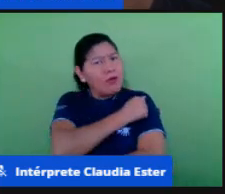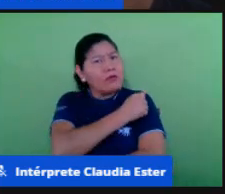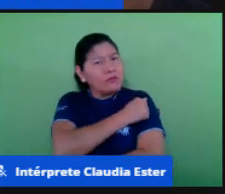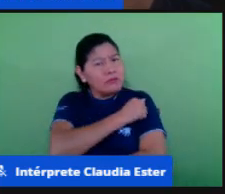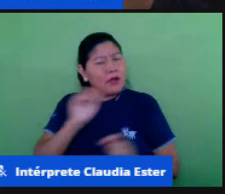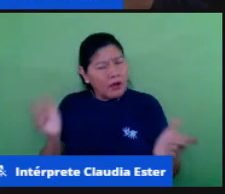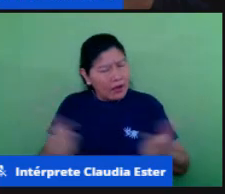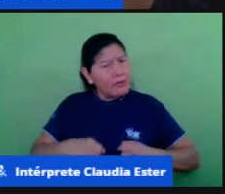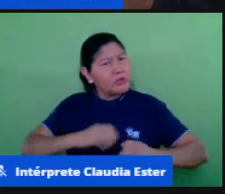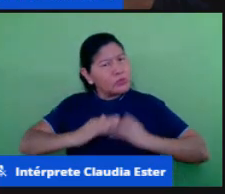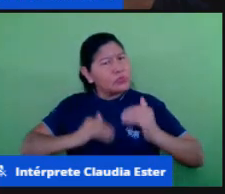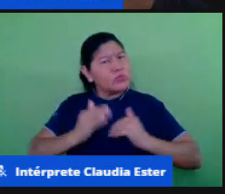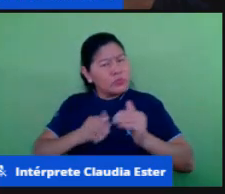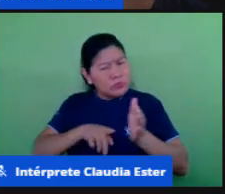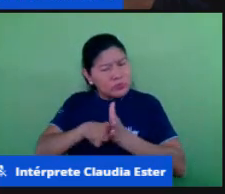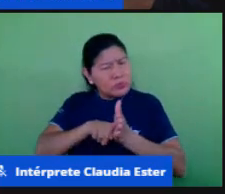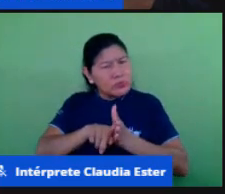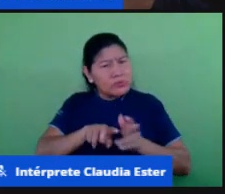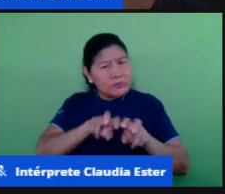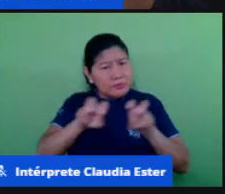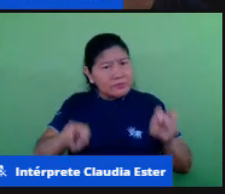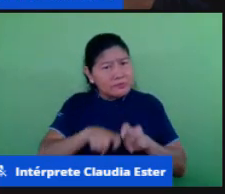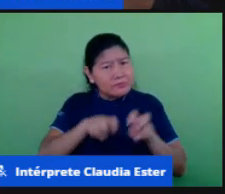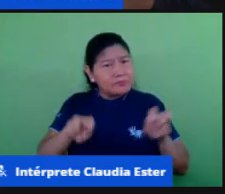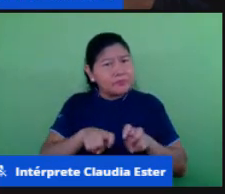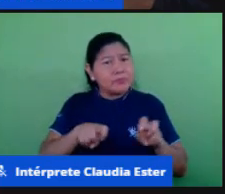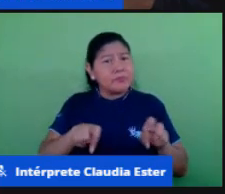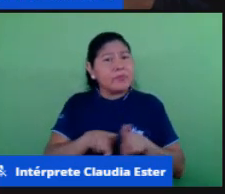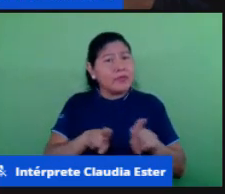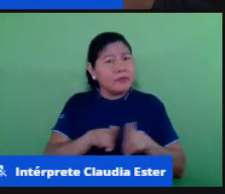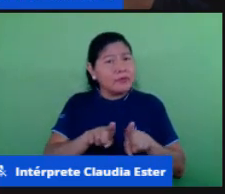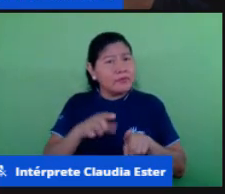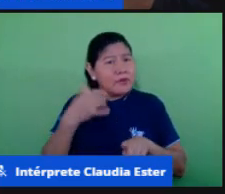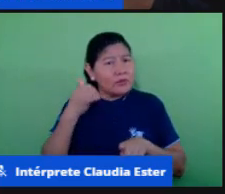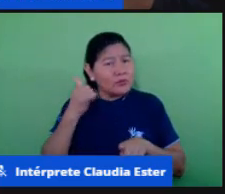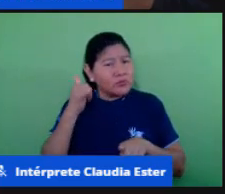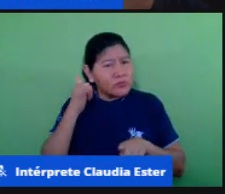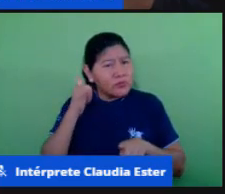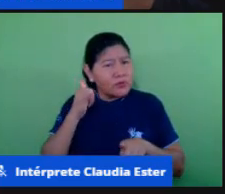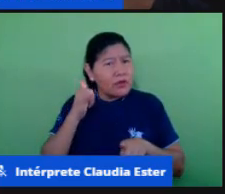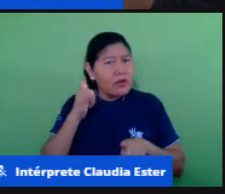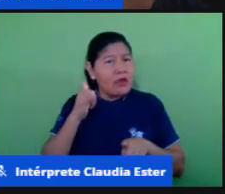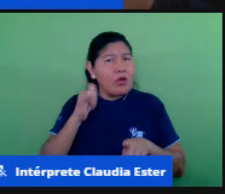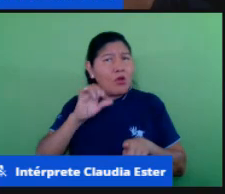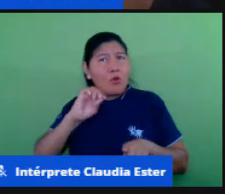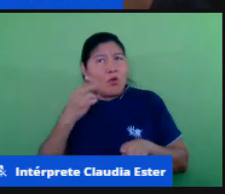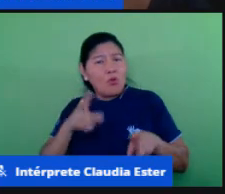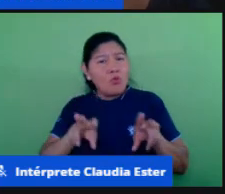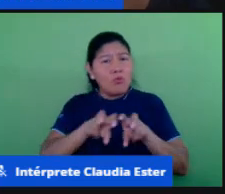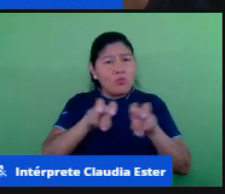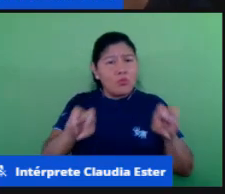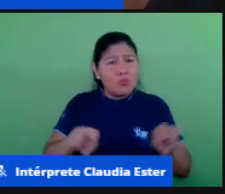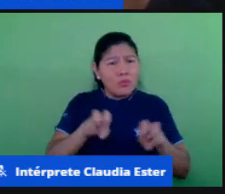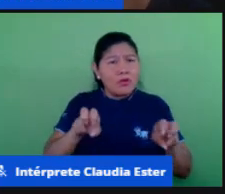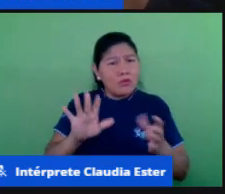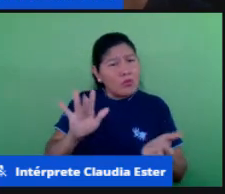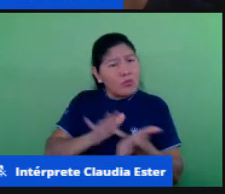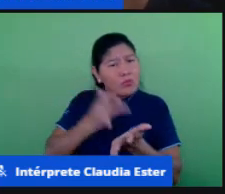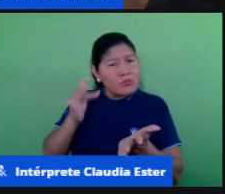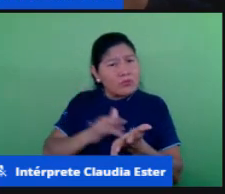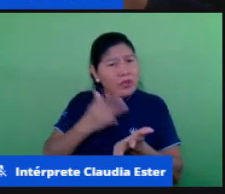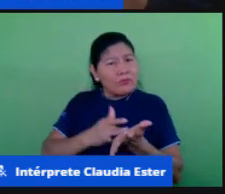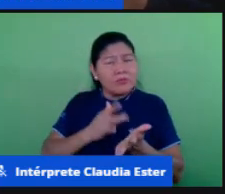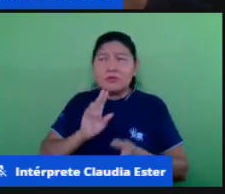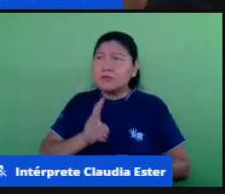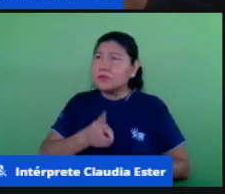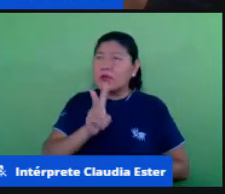ele com o computador ou com o computador não desculpa com o celular ou com o tablet ele está a